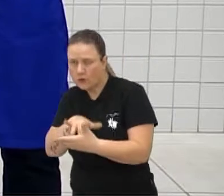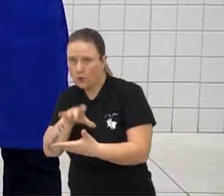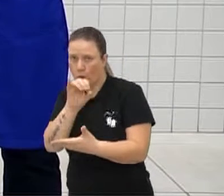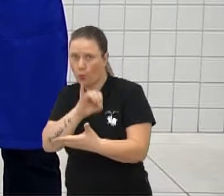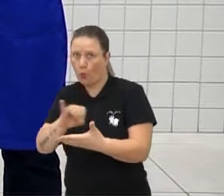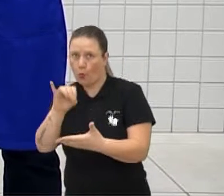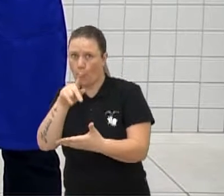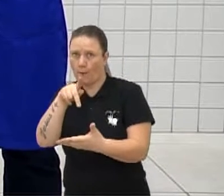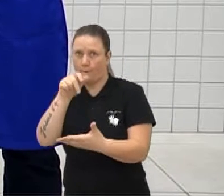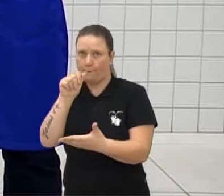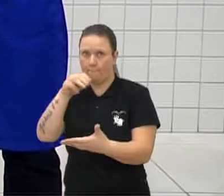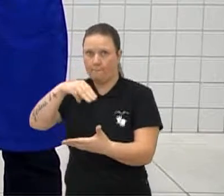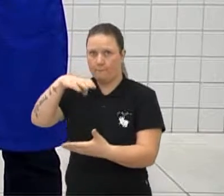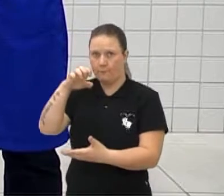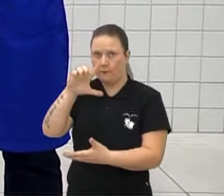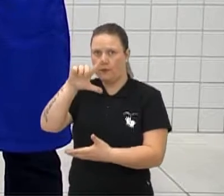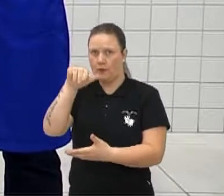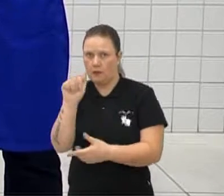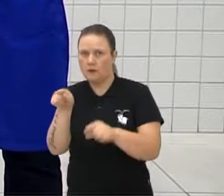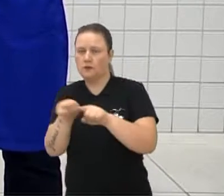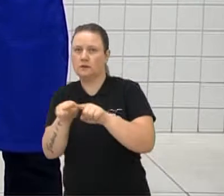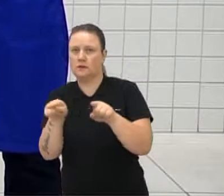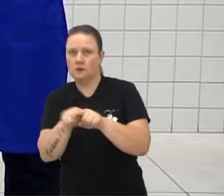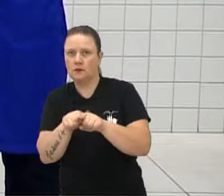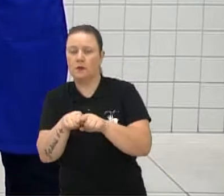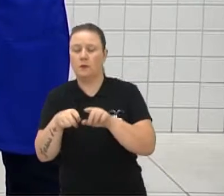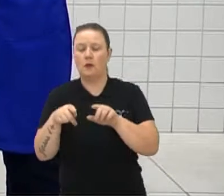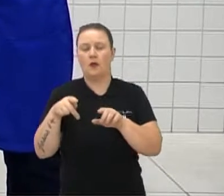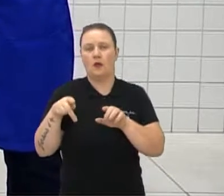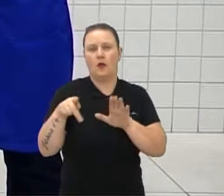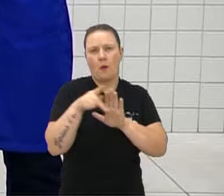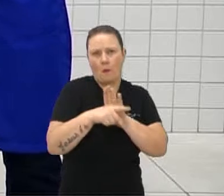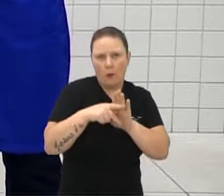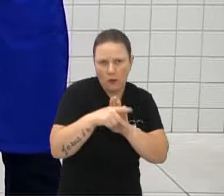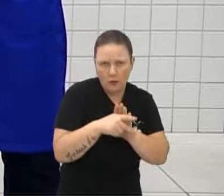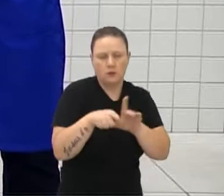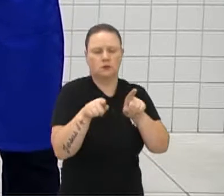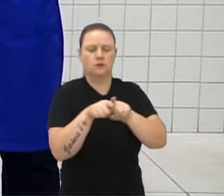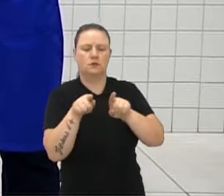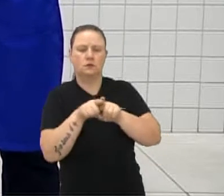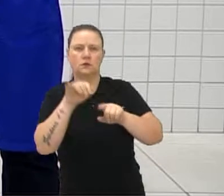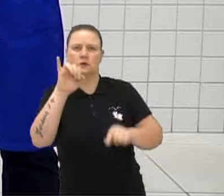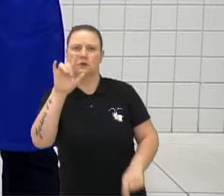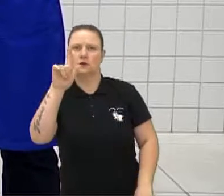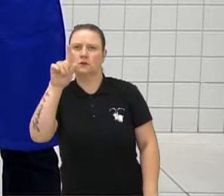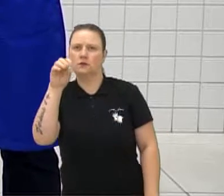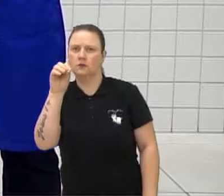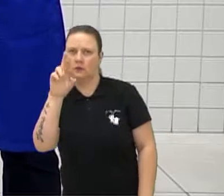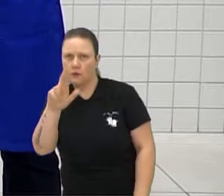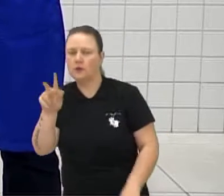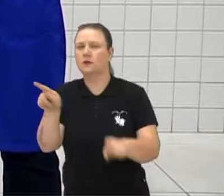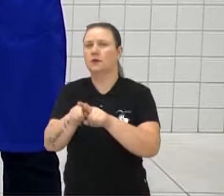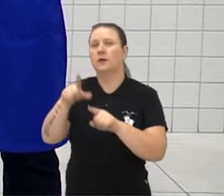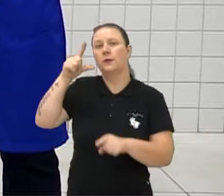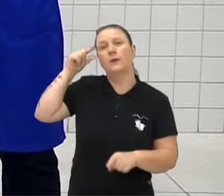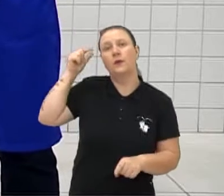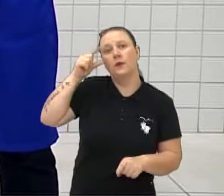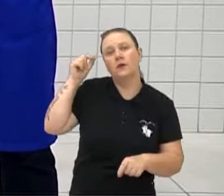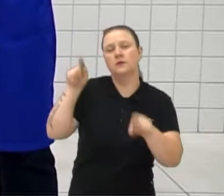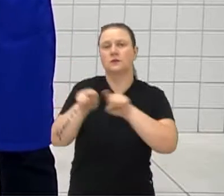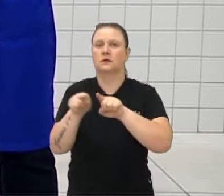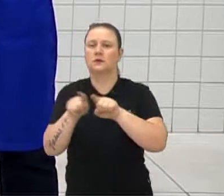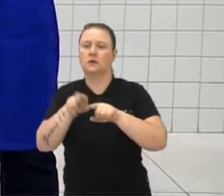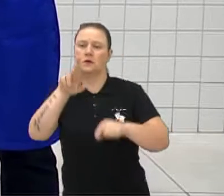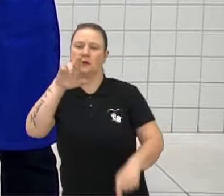Pâmela, lá do Estuda no Marques, em Paranaguá, o Igor de Guarapuava, a Rebeca